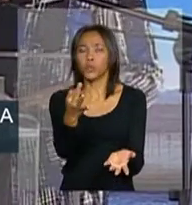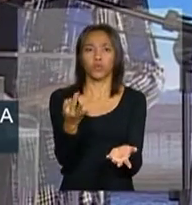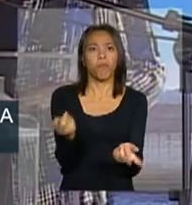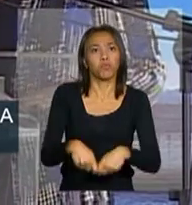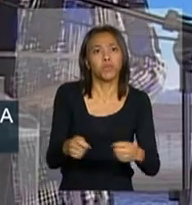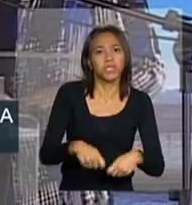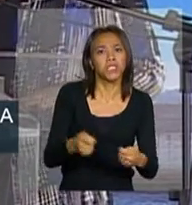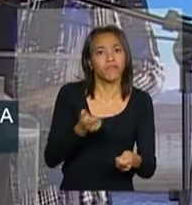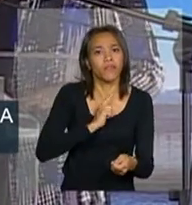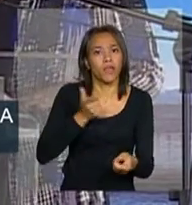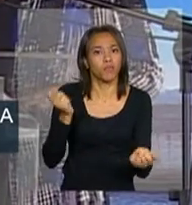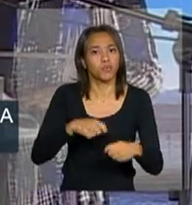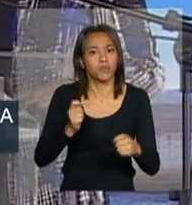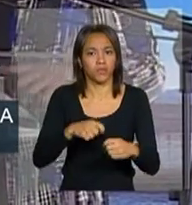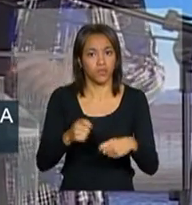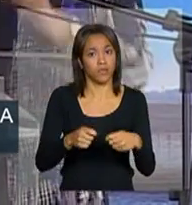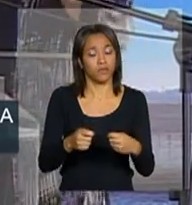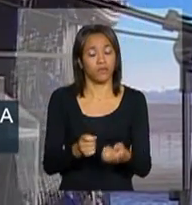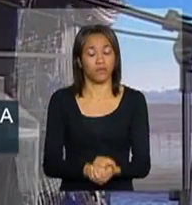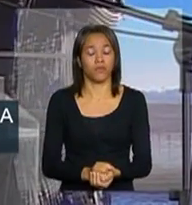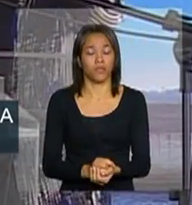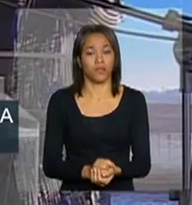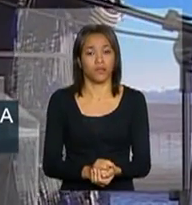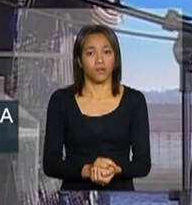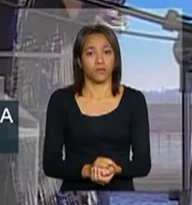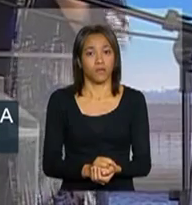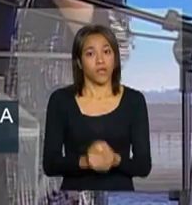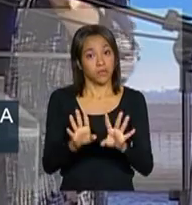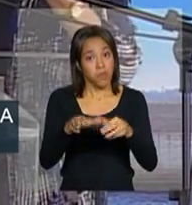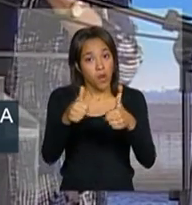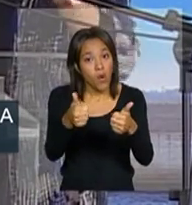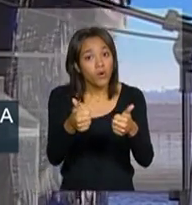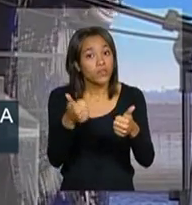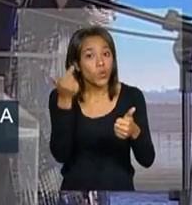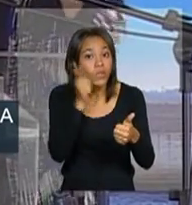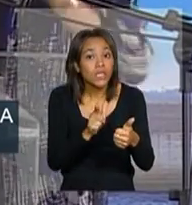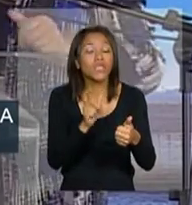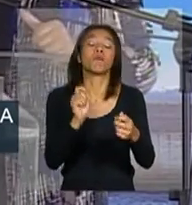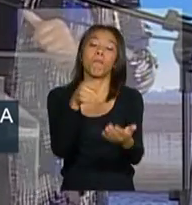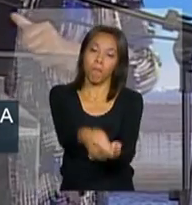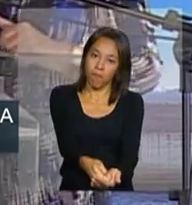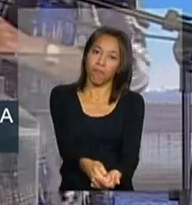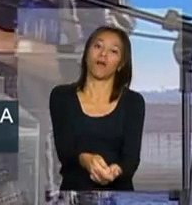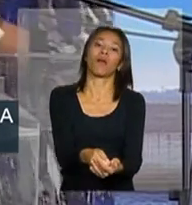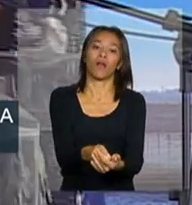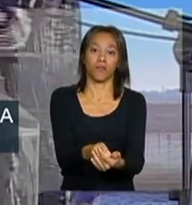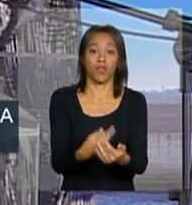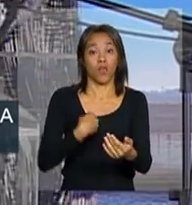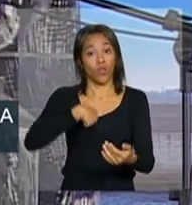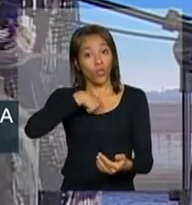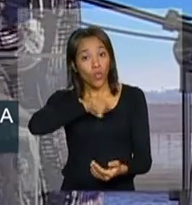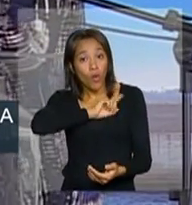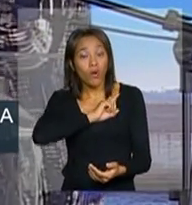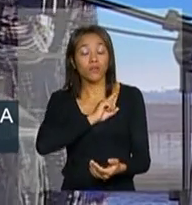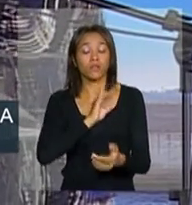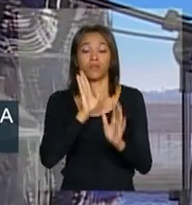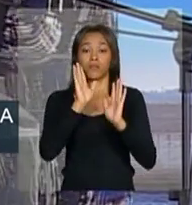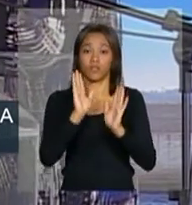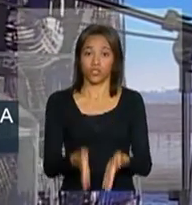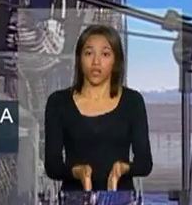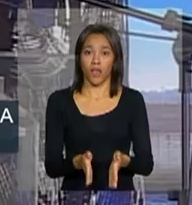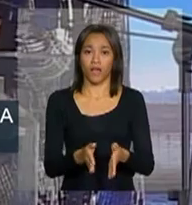as condições forem as melhores para eles, eles puderem pagar. Nós estamos acabando